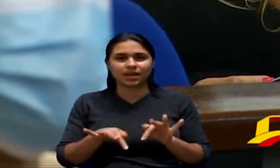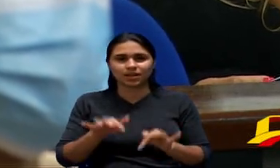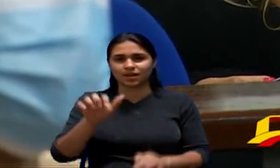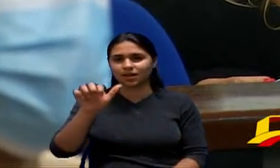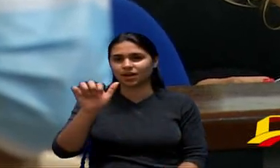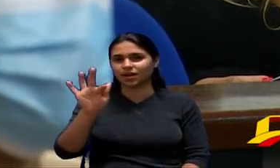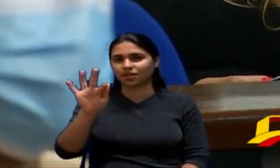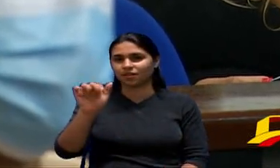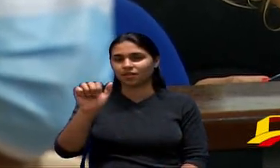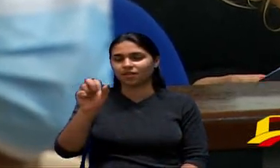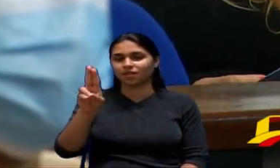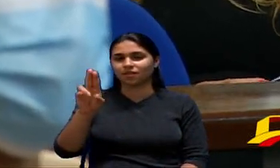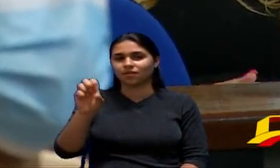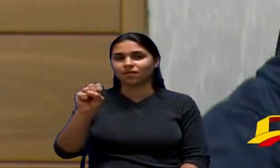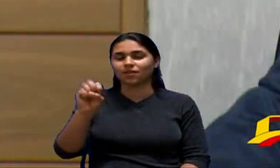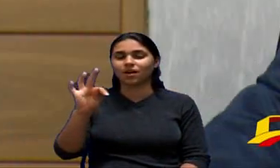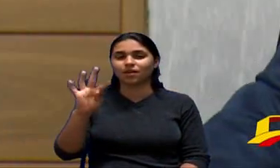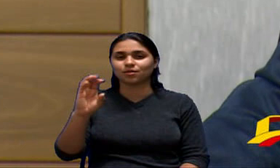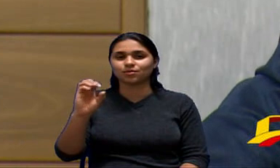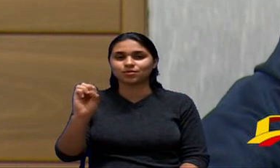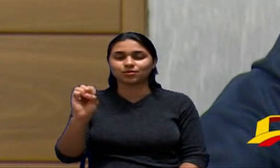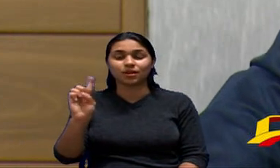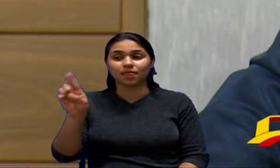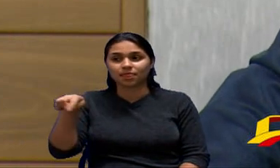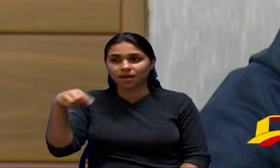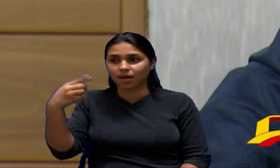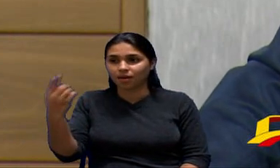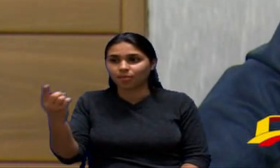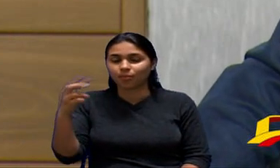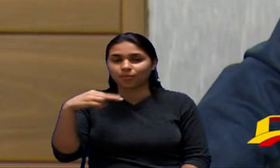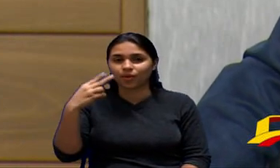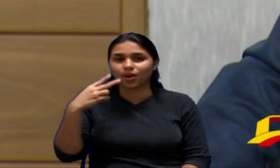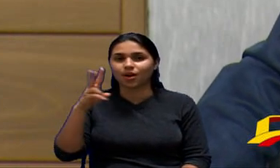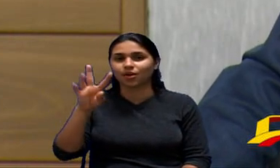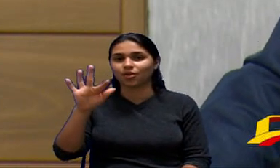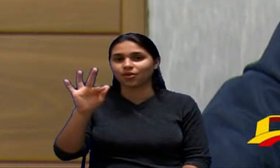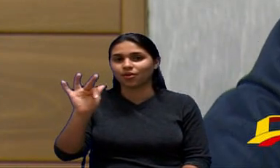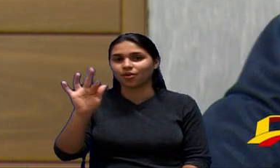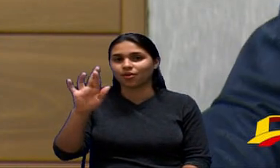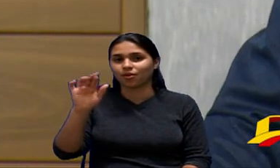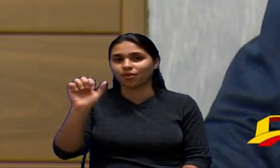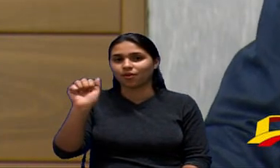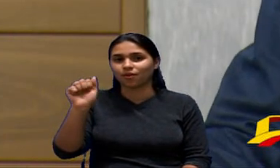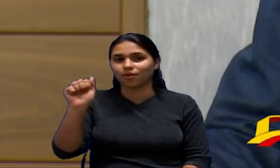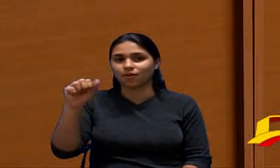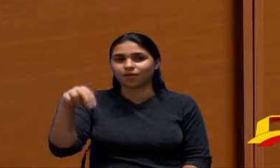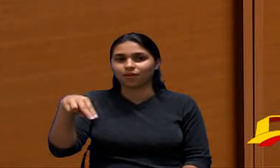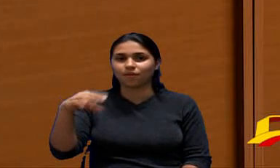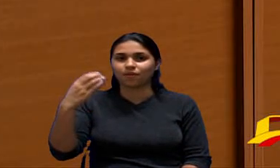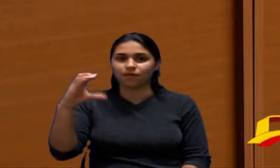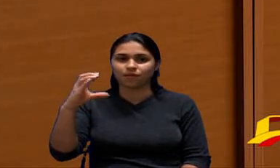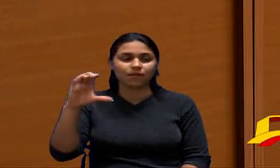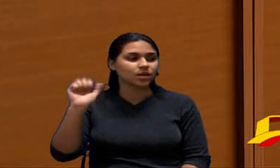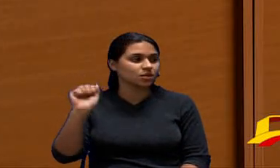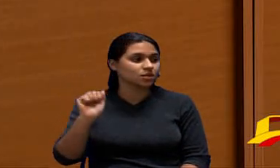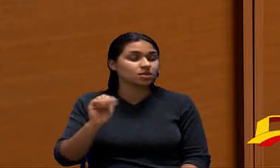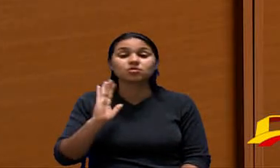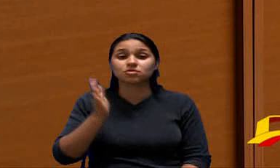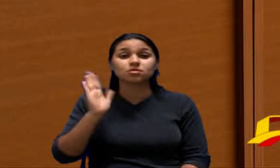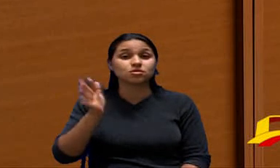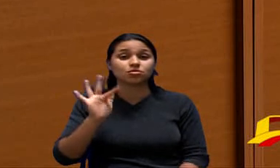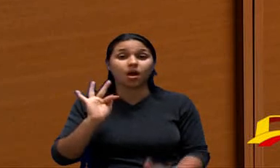depois logo em seguida o nobre vereador França também gostaria de falar eu já tinha terminado Cícero